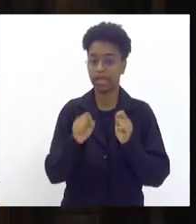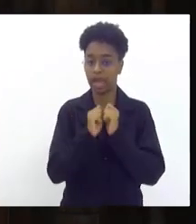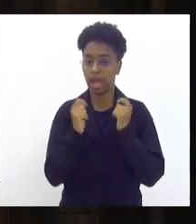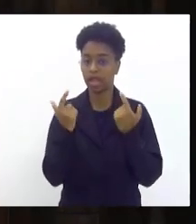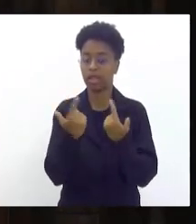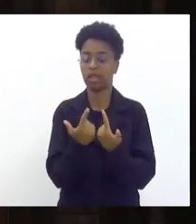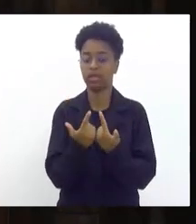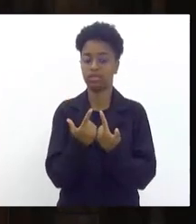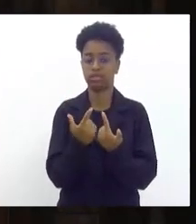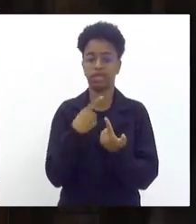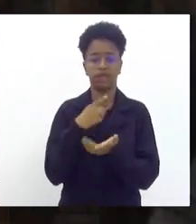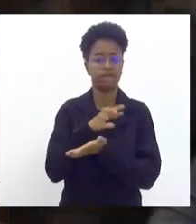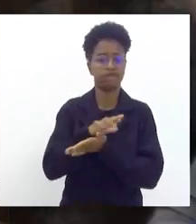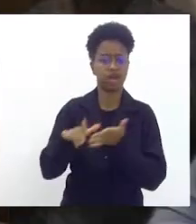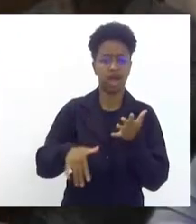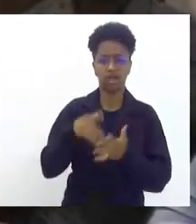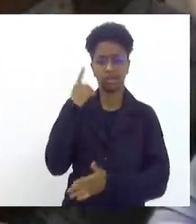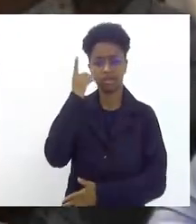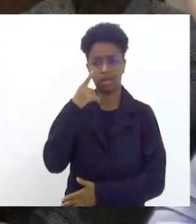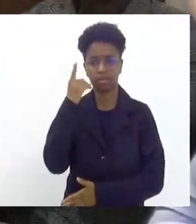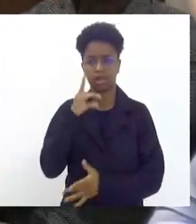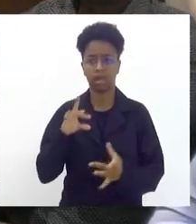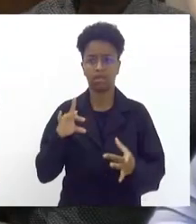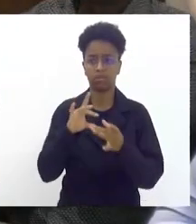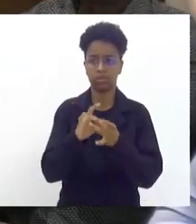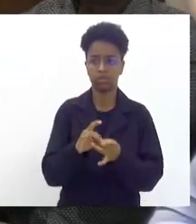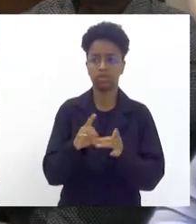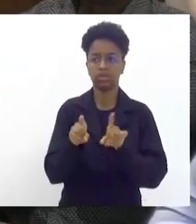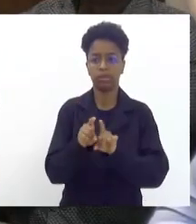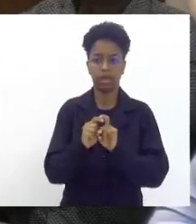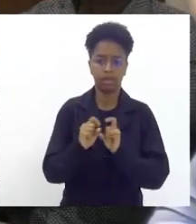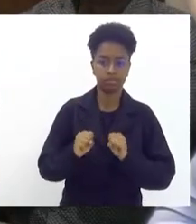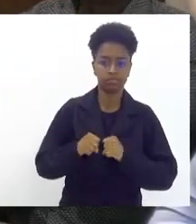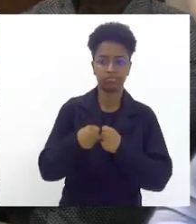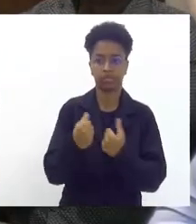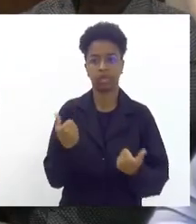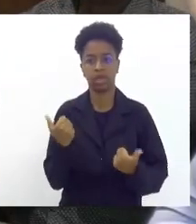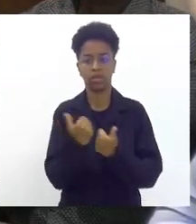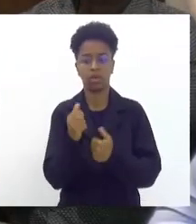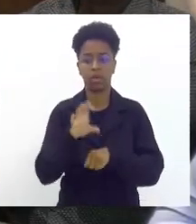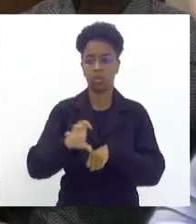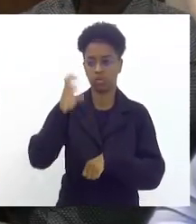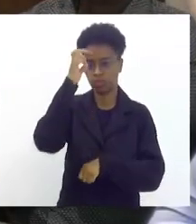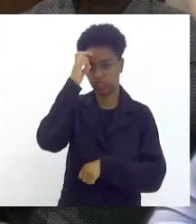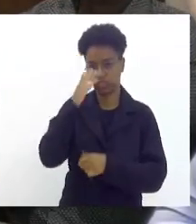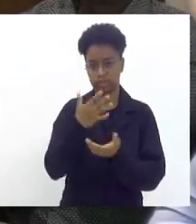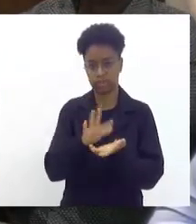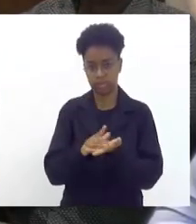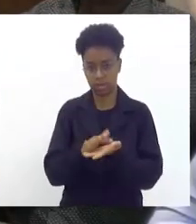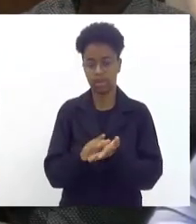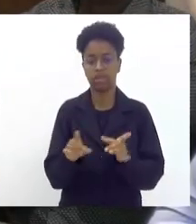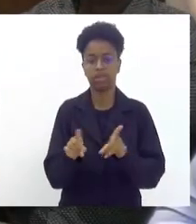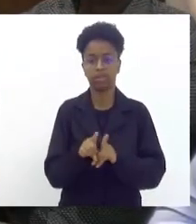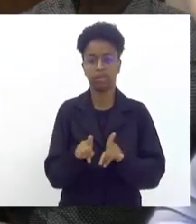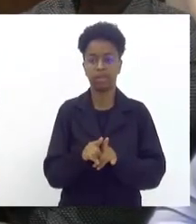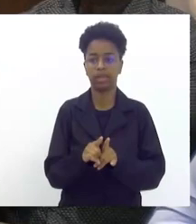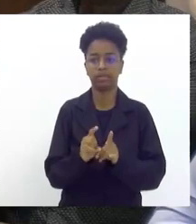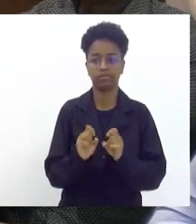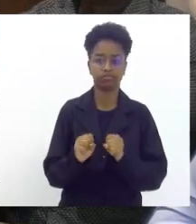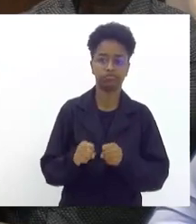com tantos deputados reunidos e defendendo a cultura do samba defendendo o